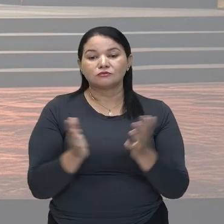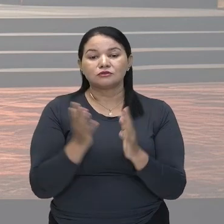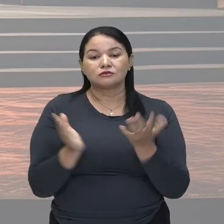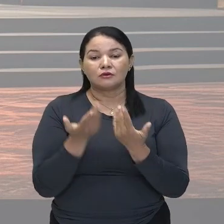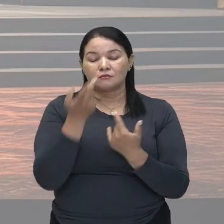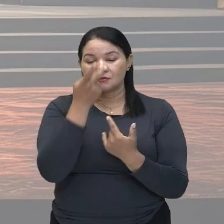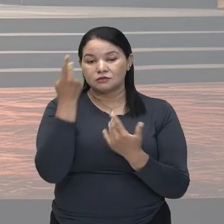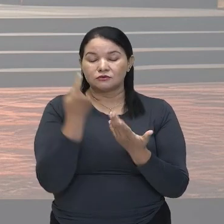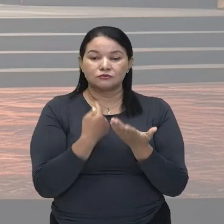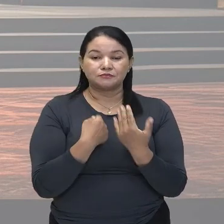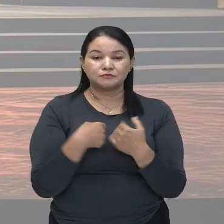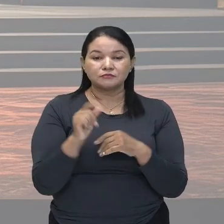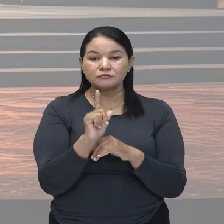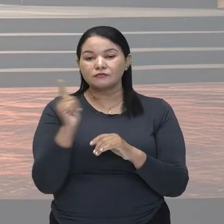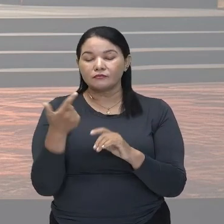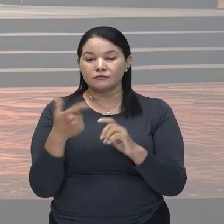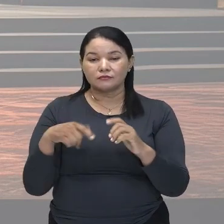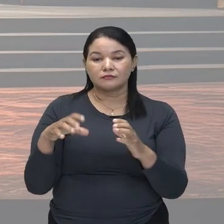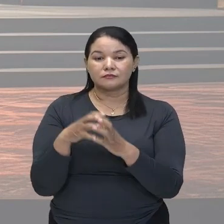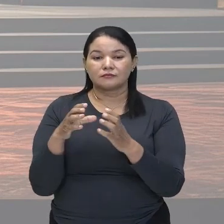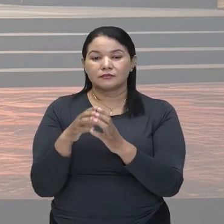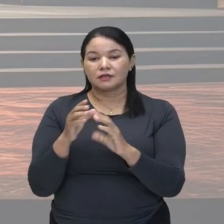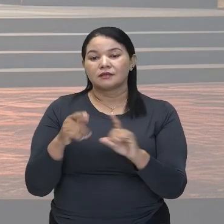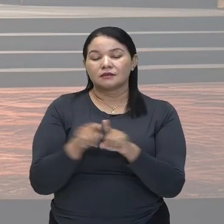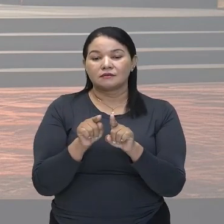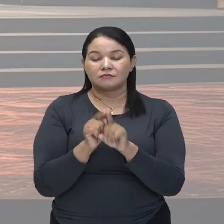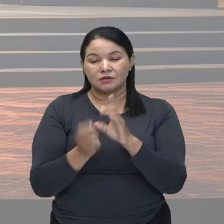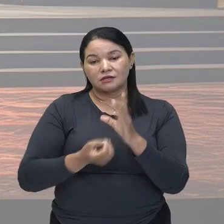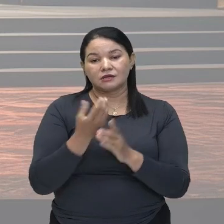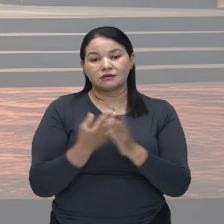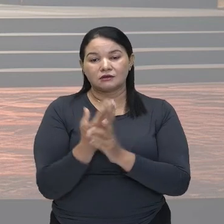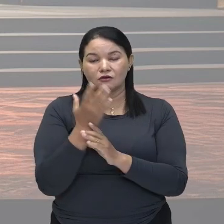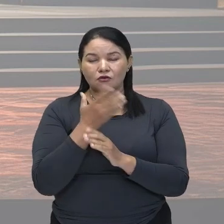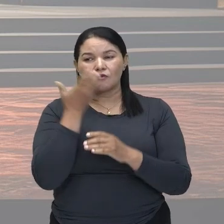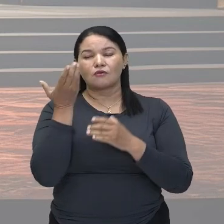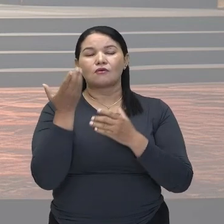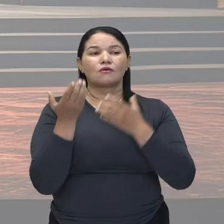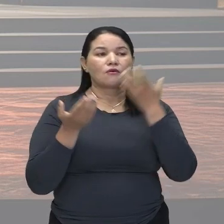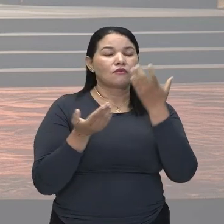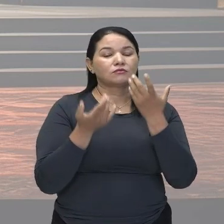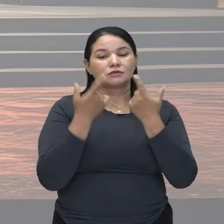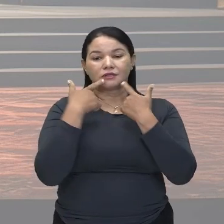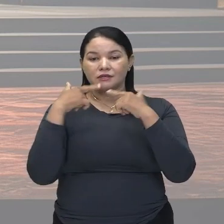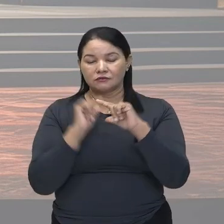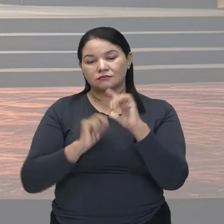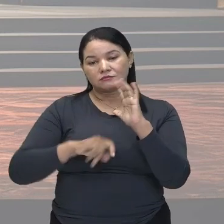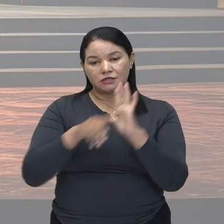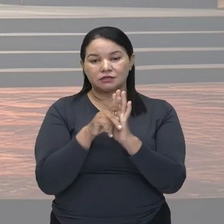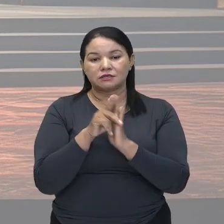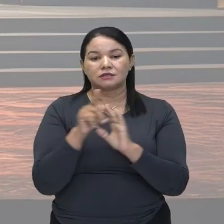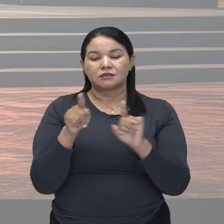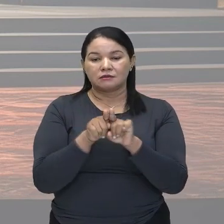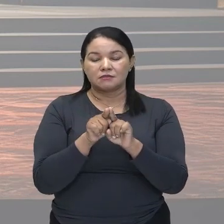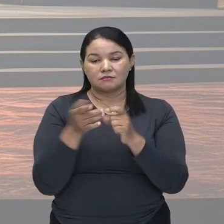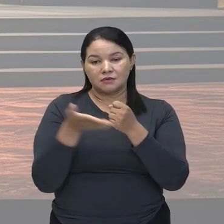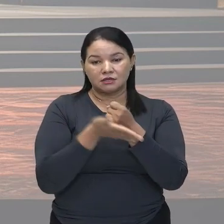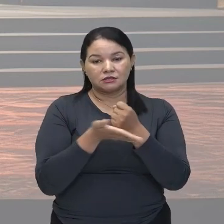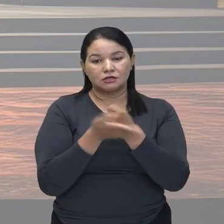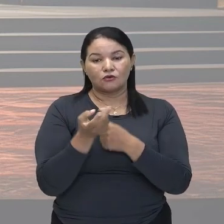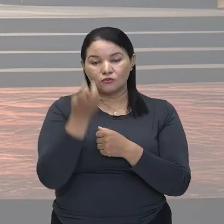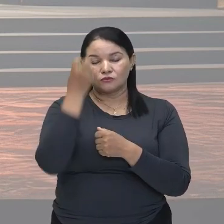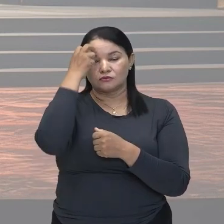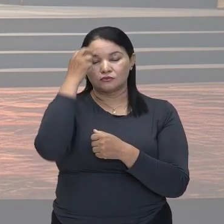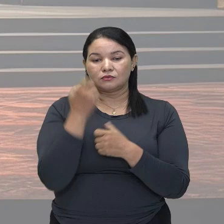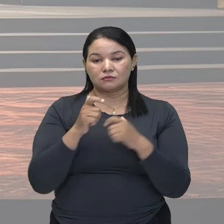de outras nações a fazerem óperas em seus idiomas e baseadas em sua cultura local.